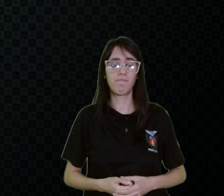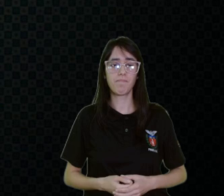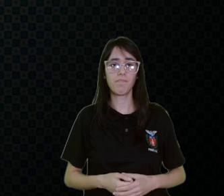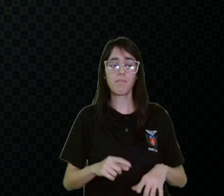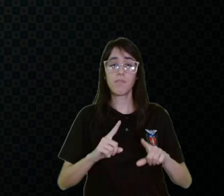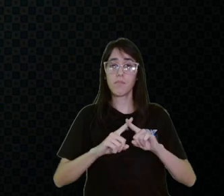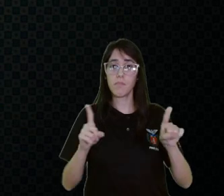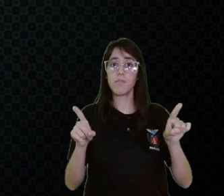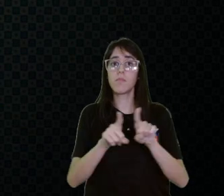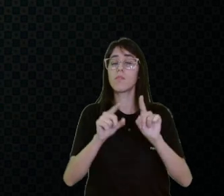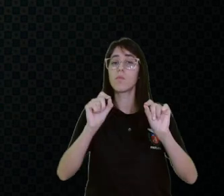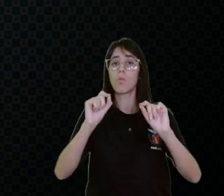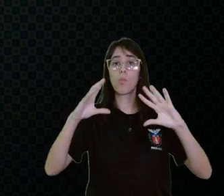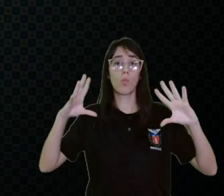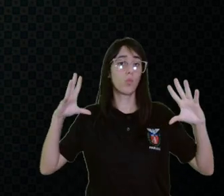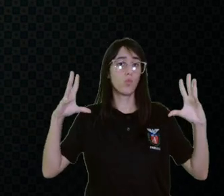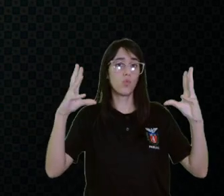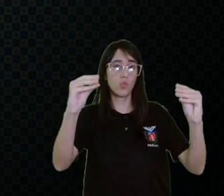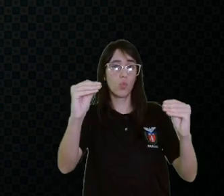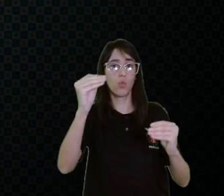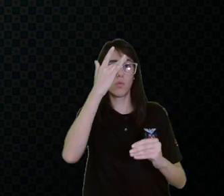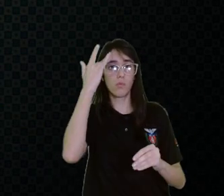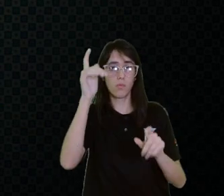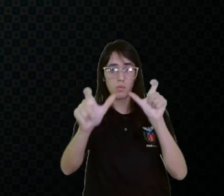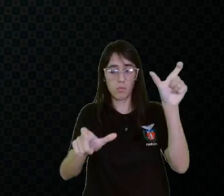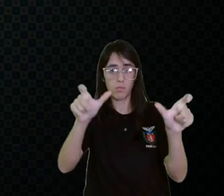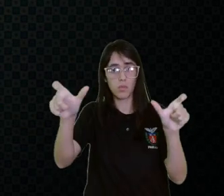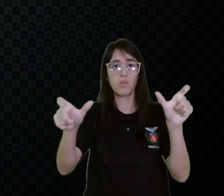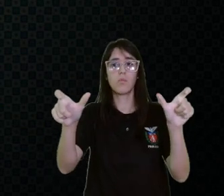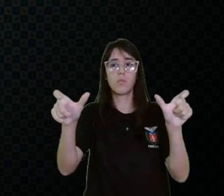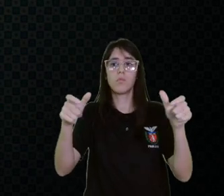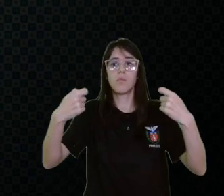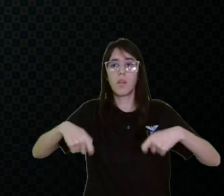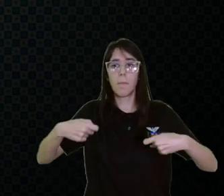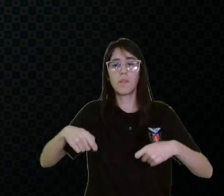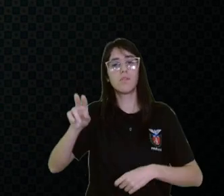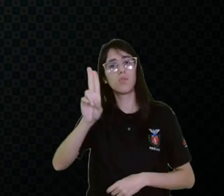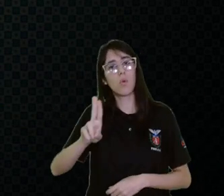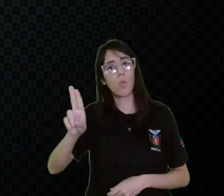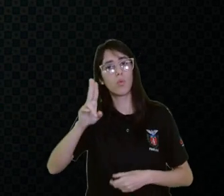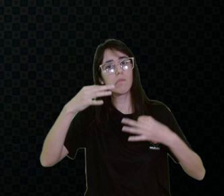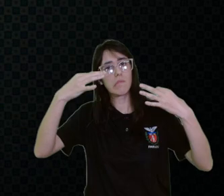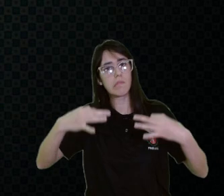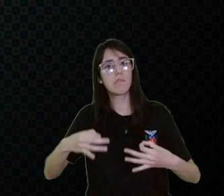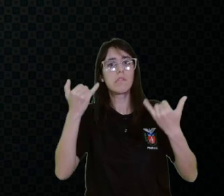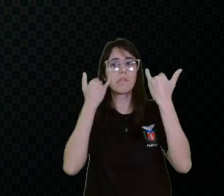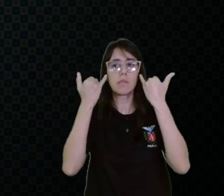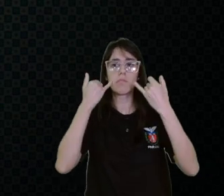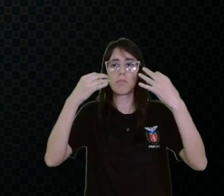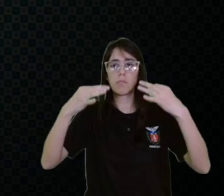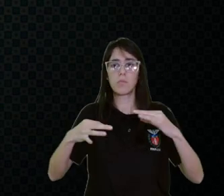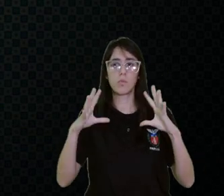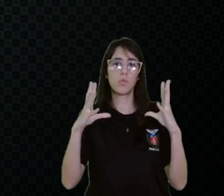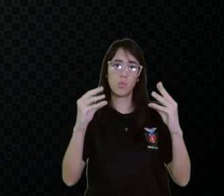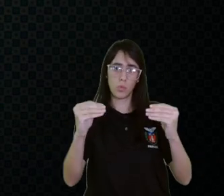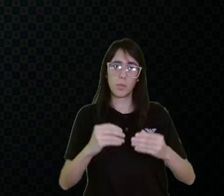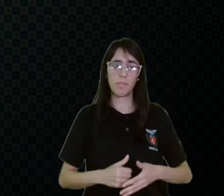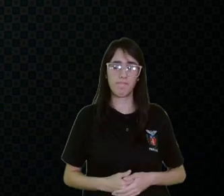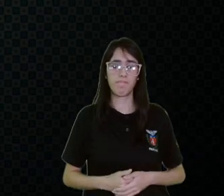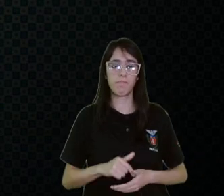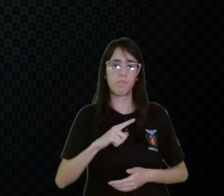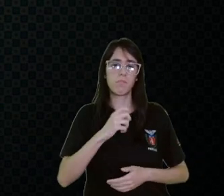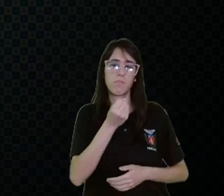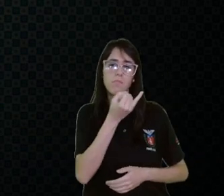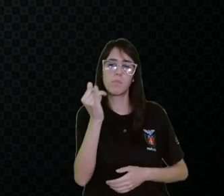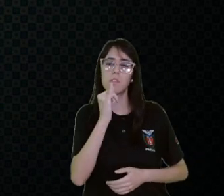para que todas as pessoas consigam utilizar, consigam ter informação, consigam se comunicar. Então, tem alguns